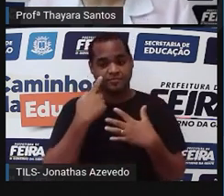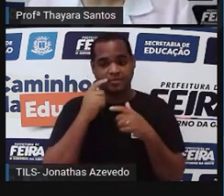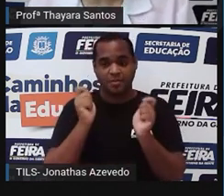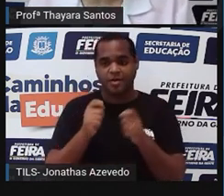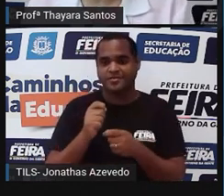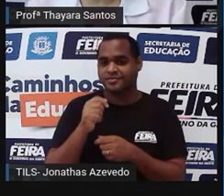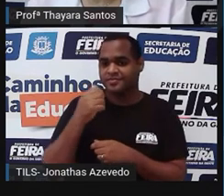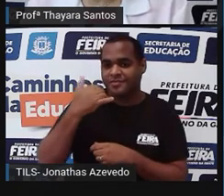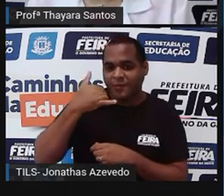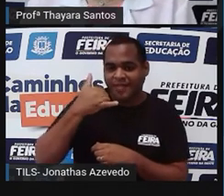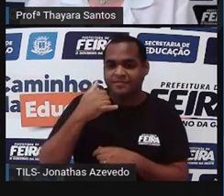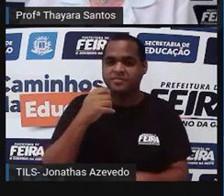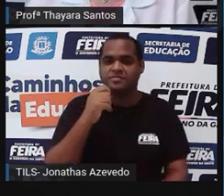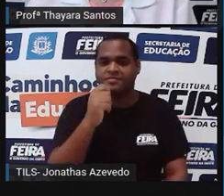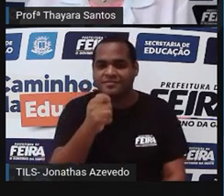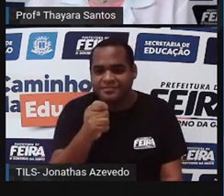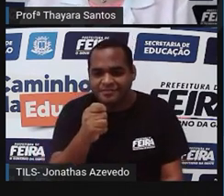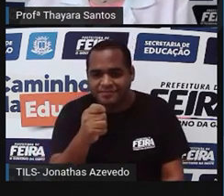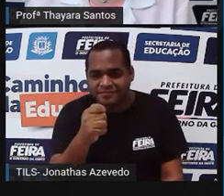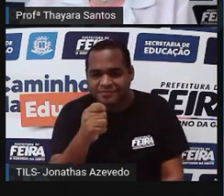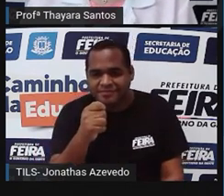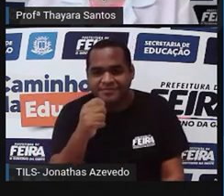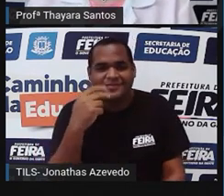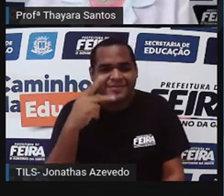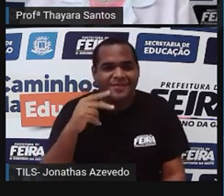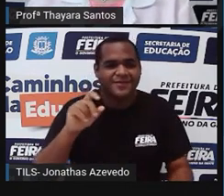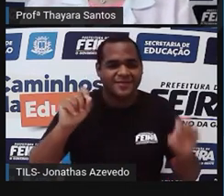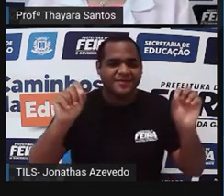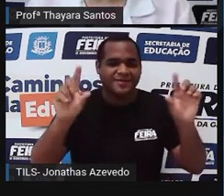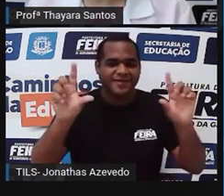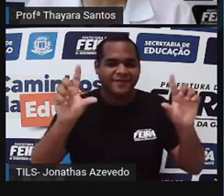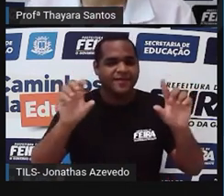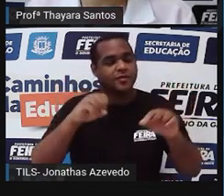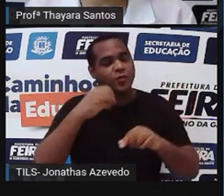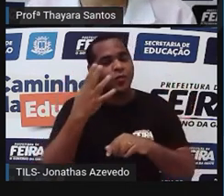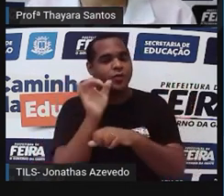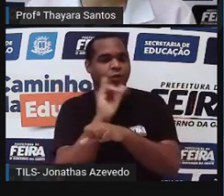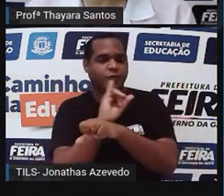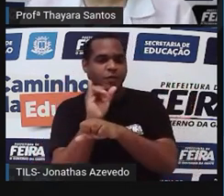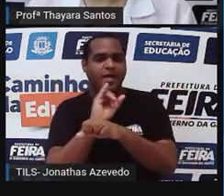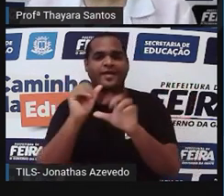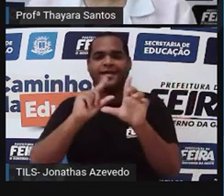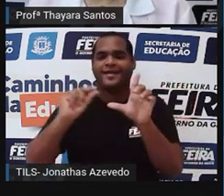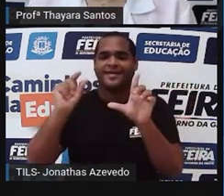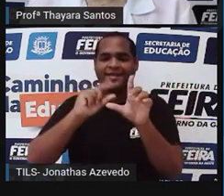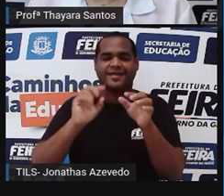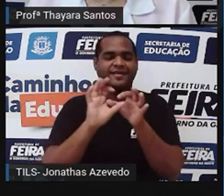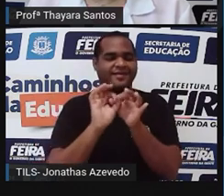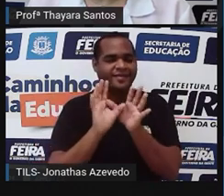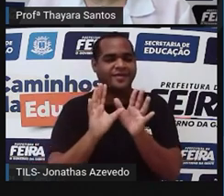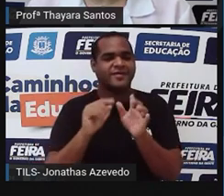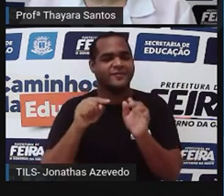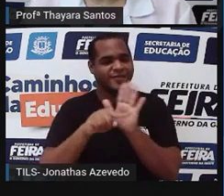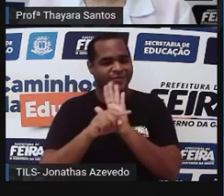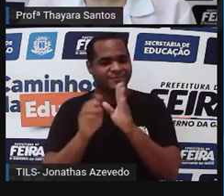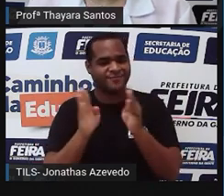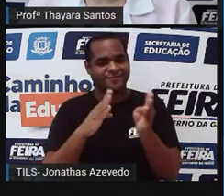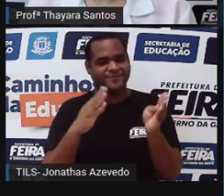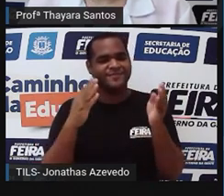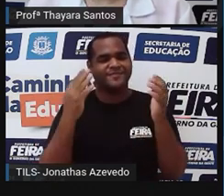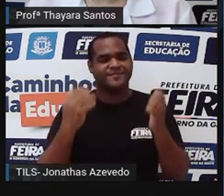câmera de celular de vocês para esse QR Code que está aí na tela. Ou então, acessar o link que vai estar disponível aqui na descrição desse vídeo.